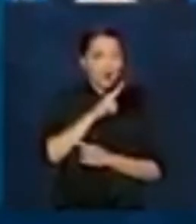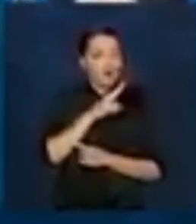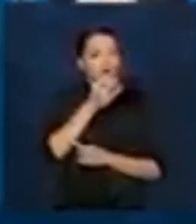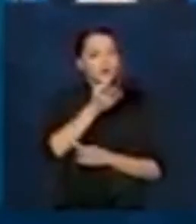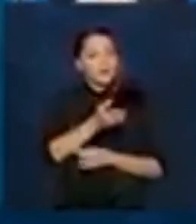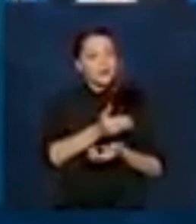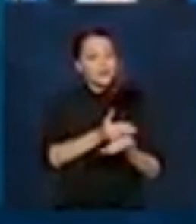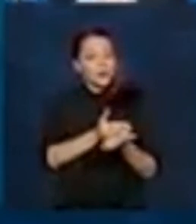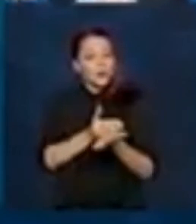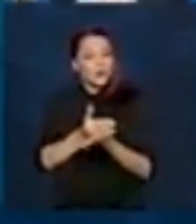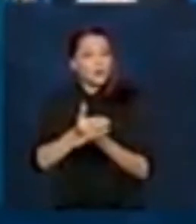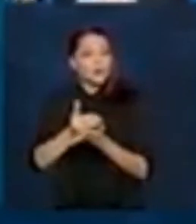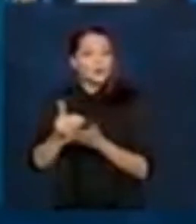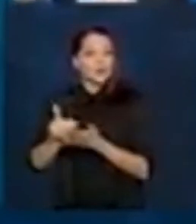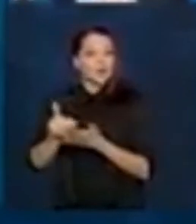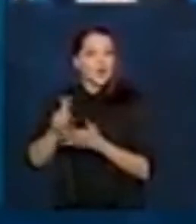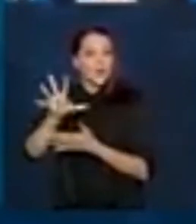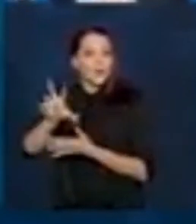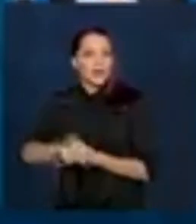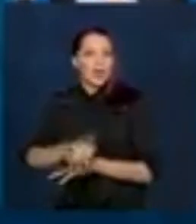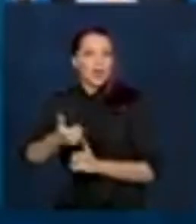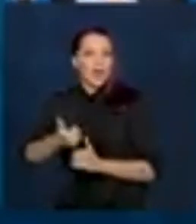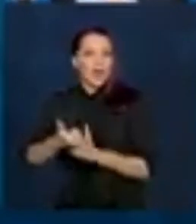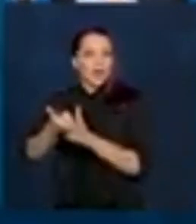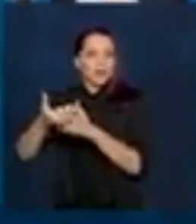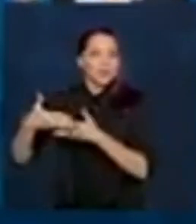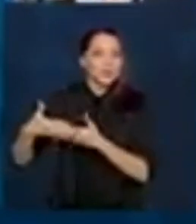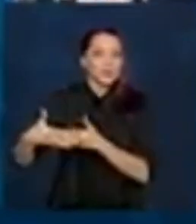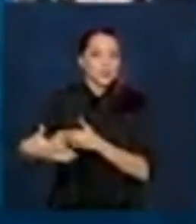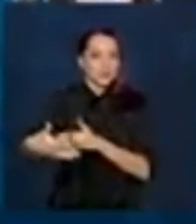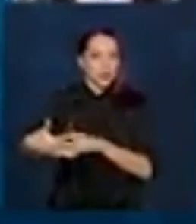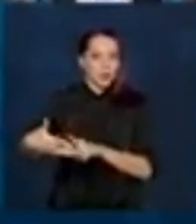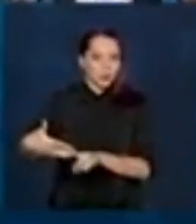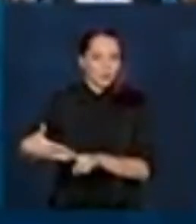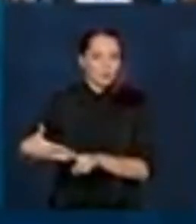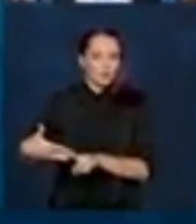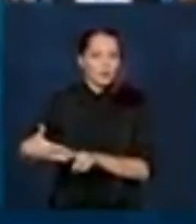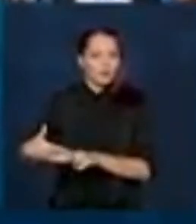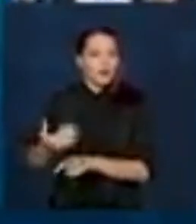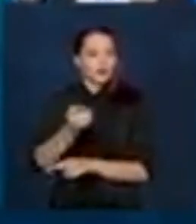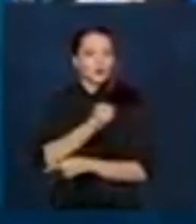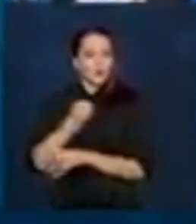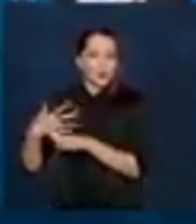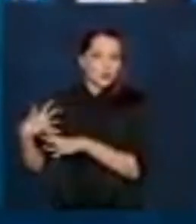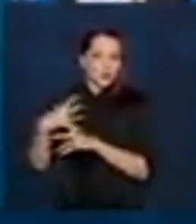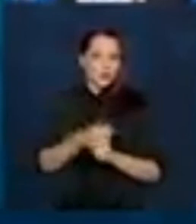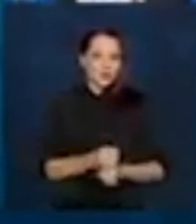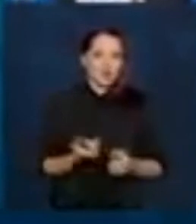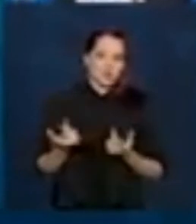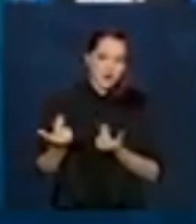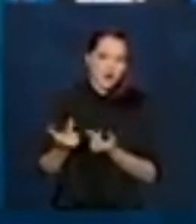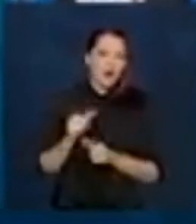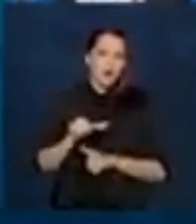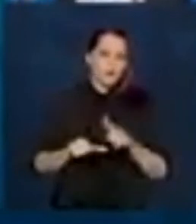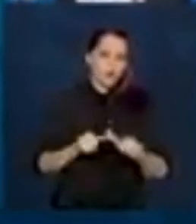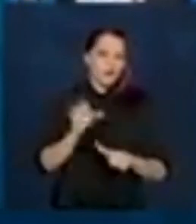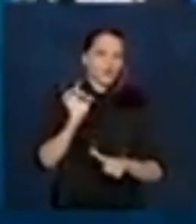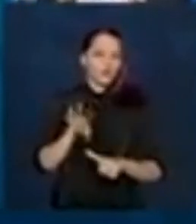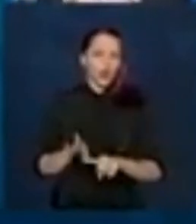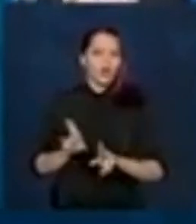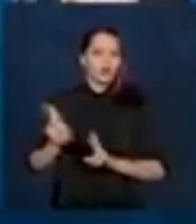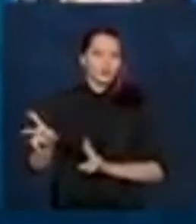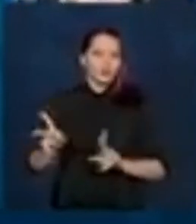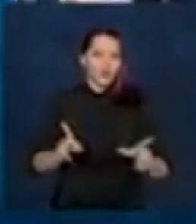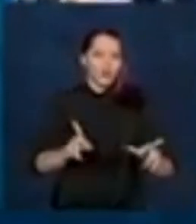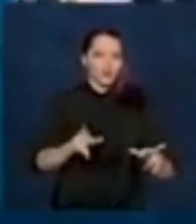passarão a receber o auxílio extensão. Mas o número de pessoas total é o mesmo, o que muda é exatamente a